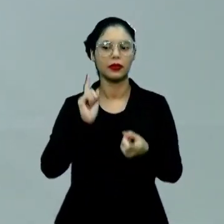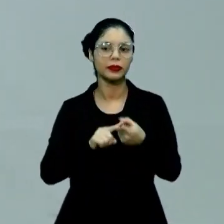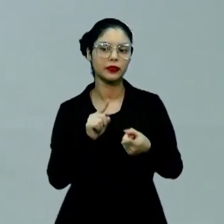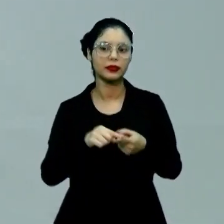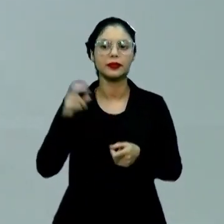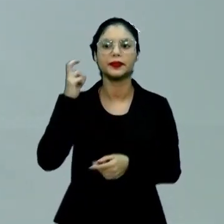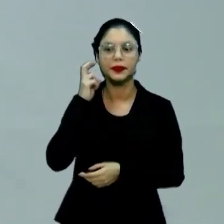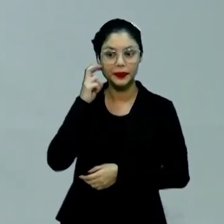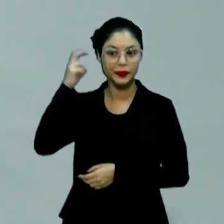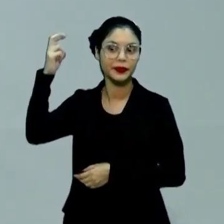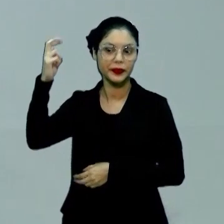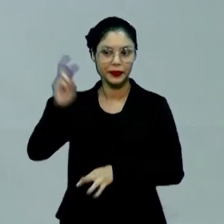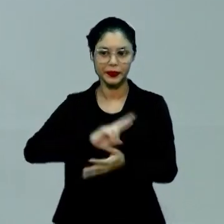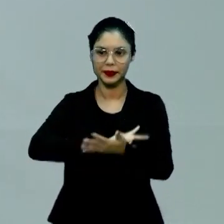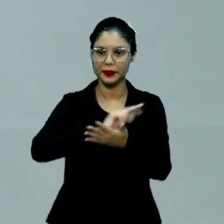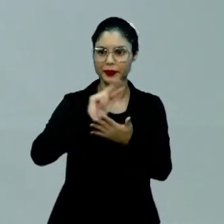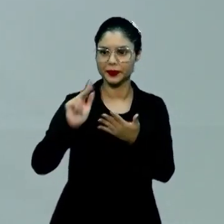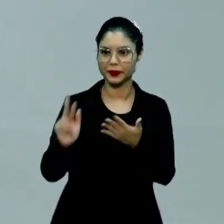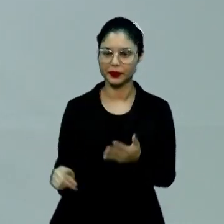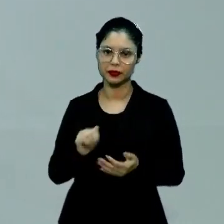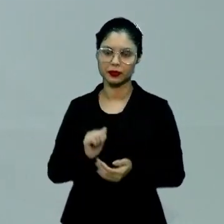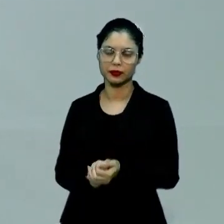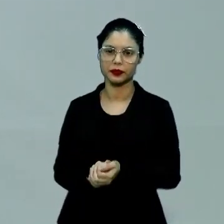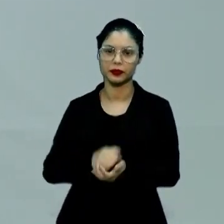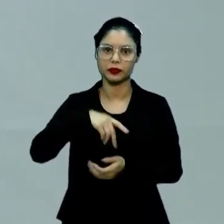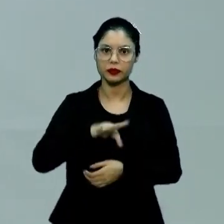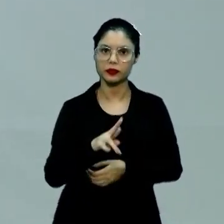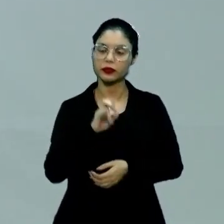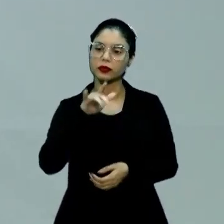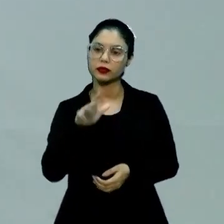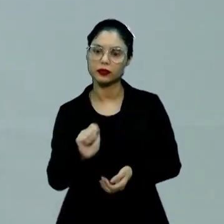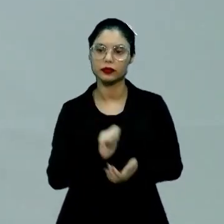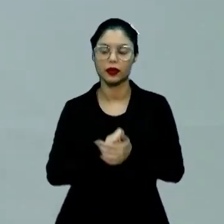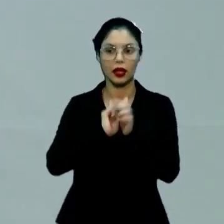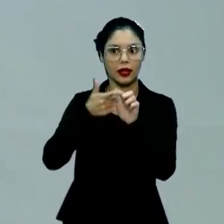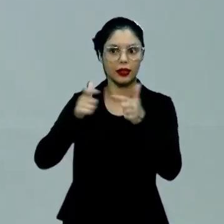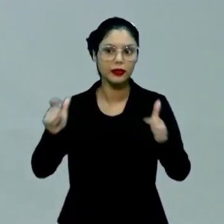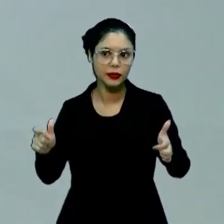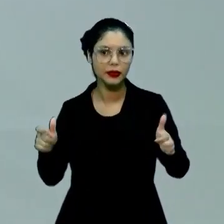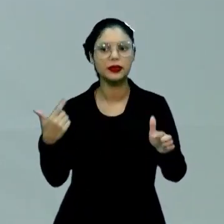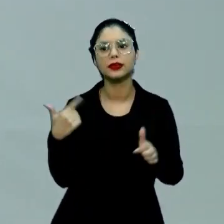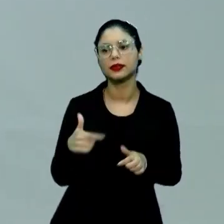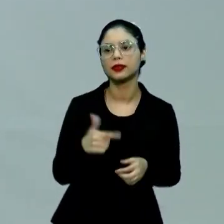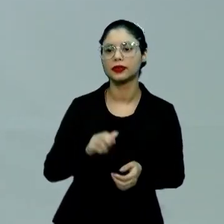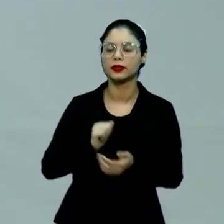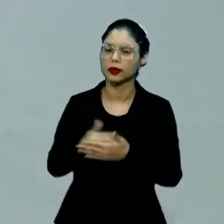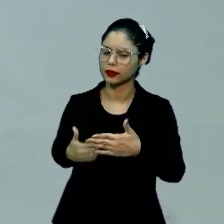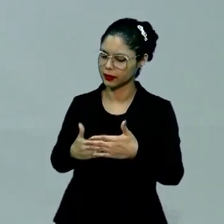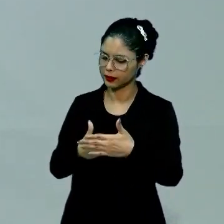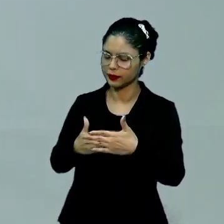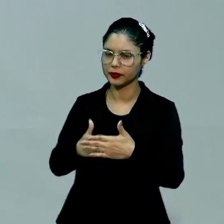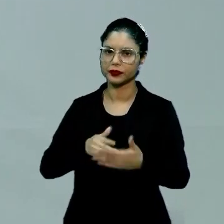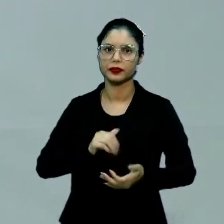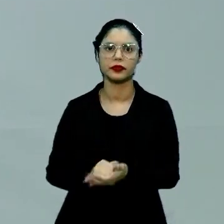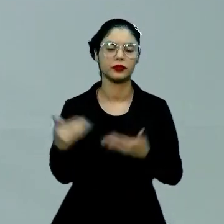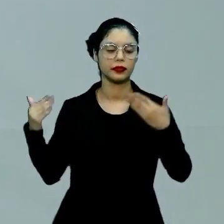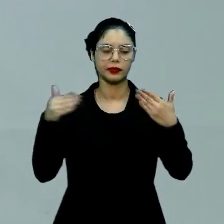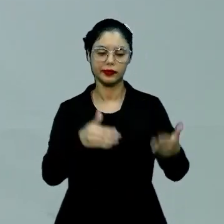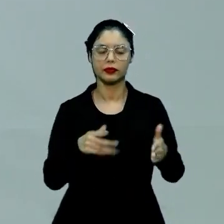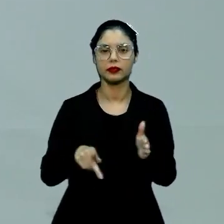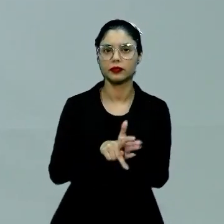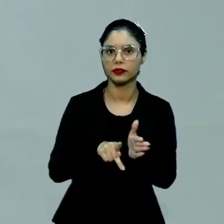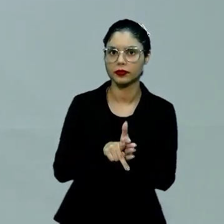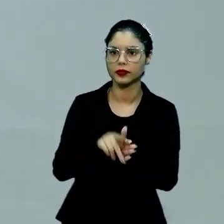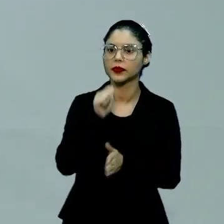cultura, ela é diversa. Ela é múltipla. Ela é ampla. Ela não é delimitada, determinada.